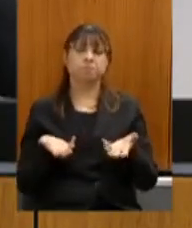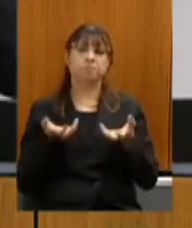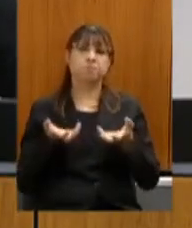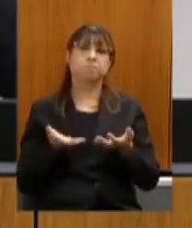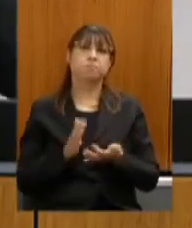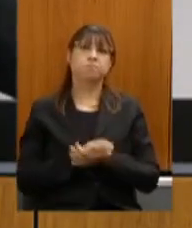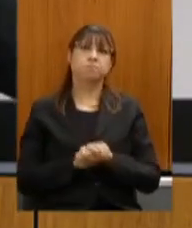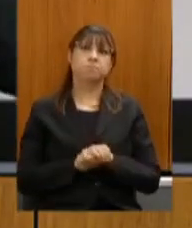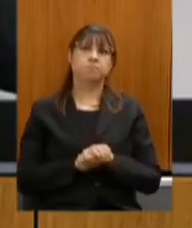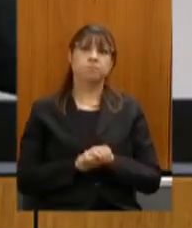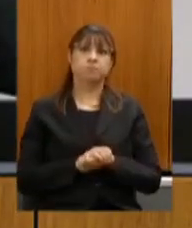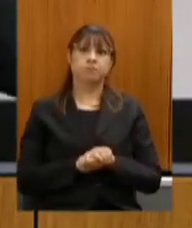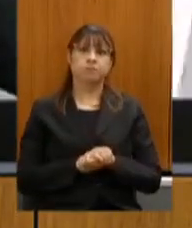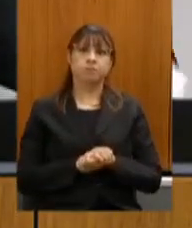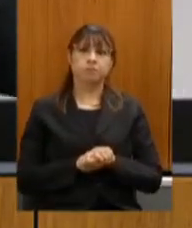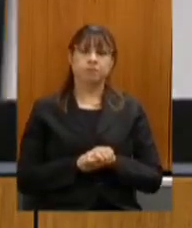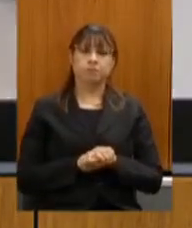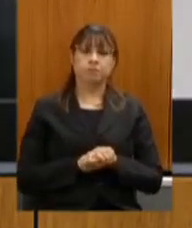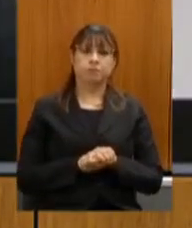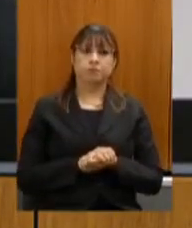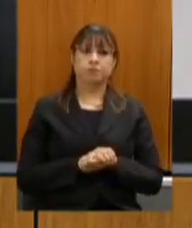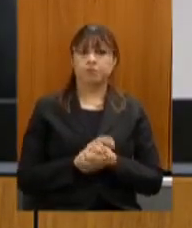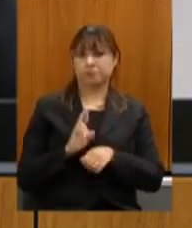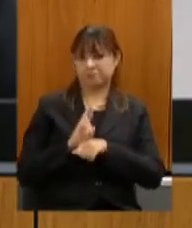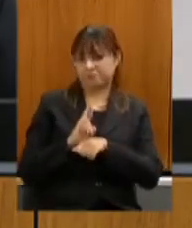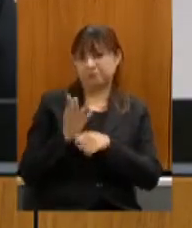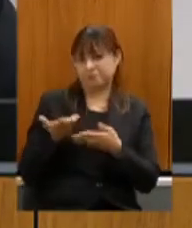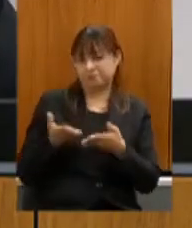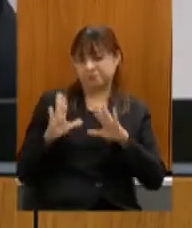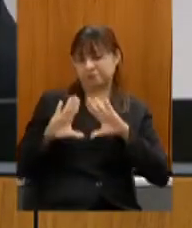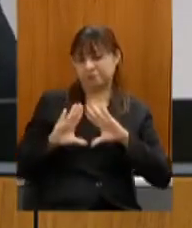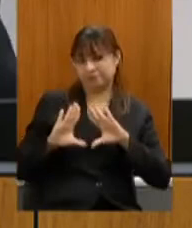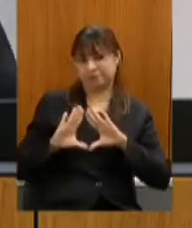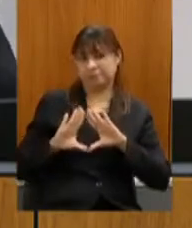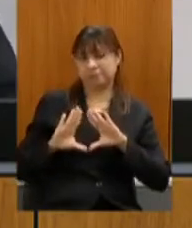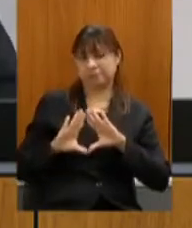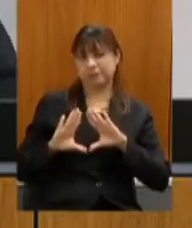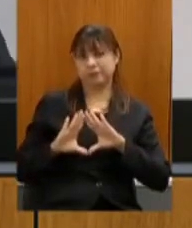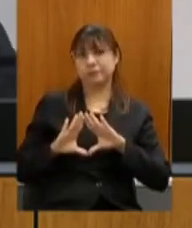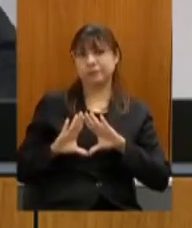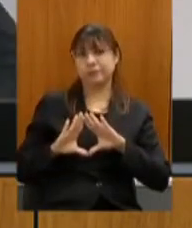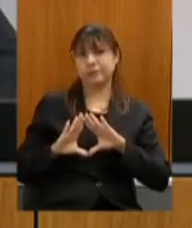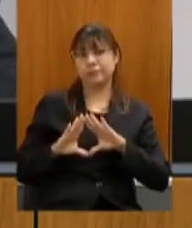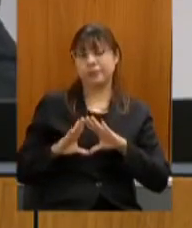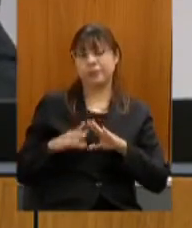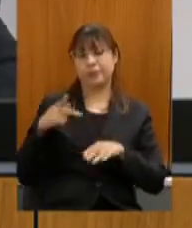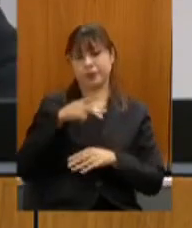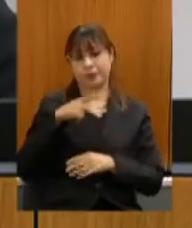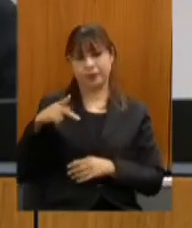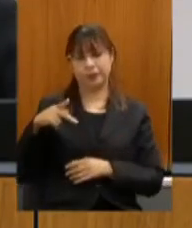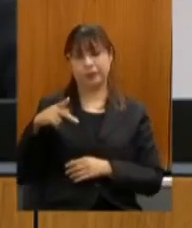em nome da Assembleia Legislativa do nosso presidente